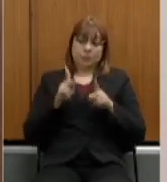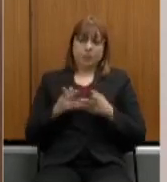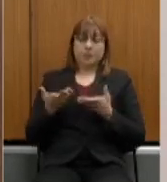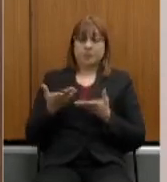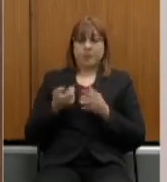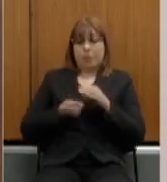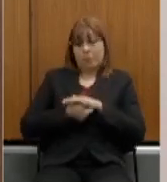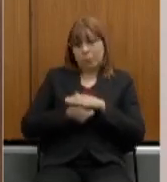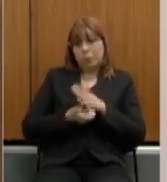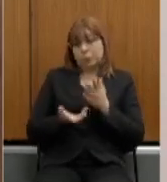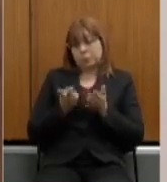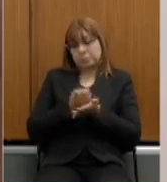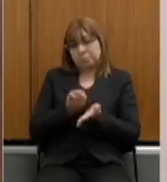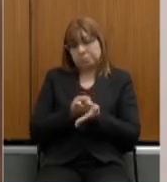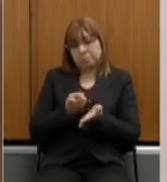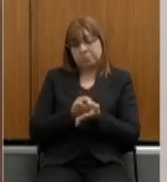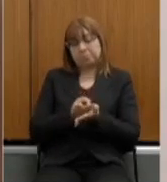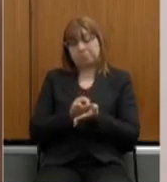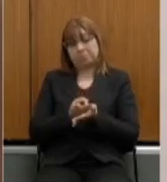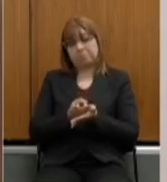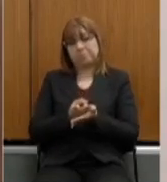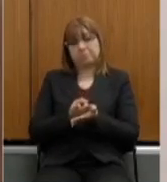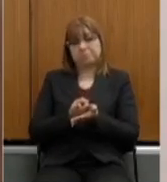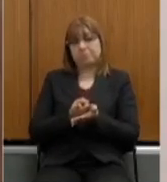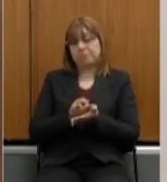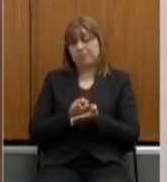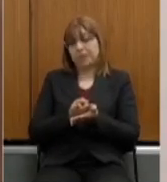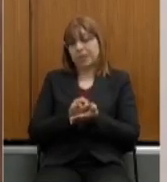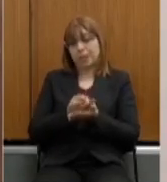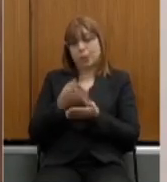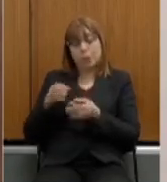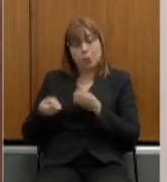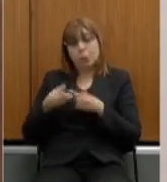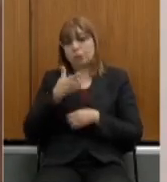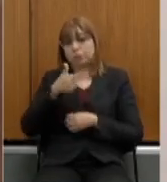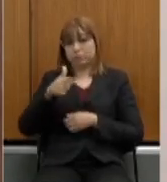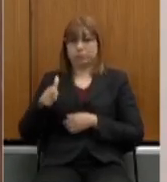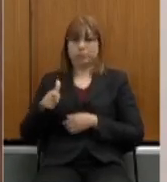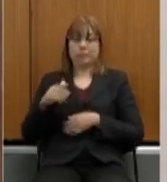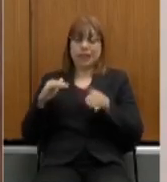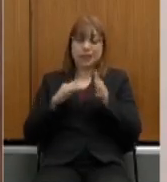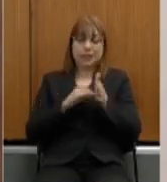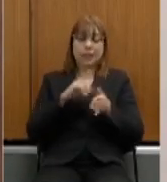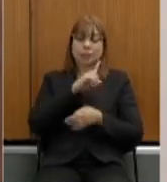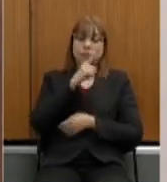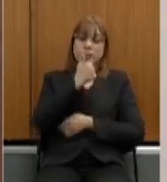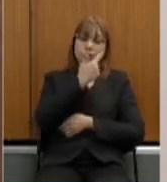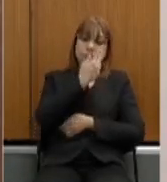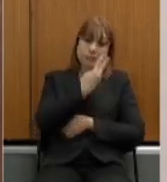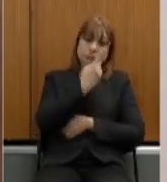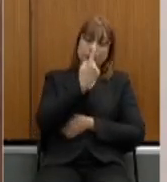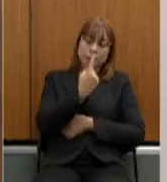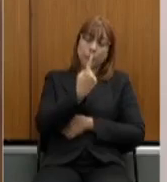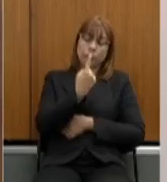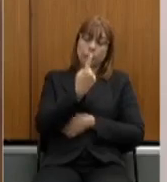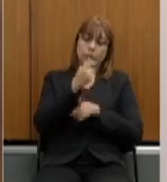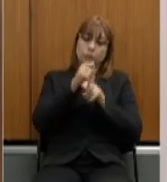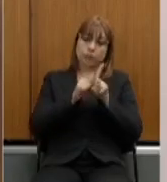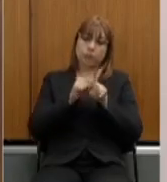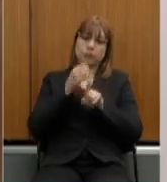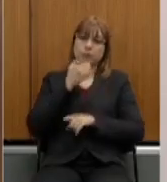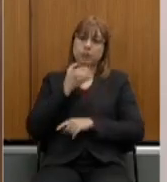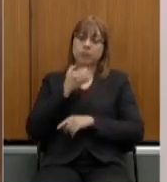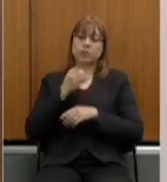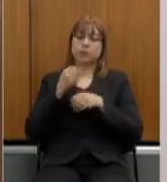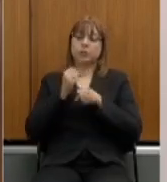não oferecer novos abonos até 31 de dezembro de 2021 e a partir de